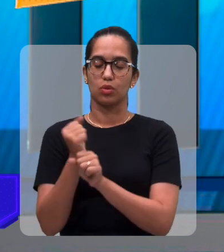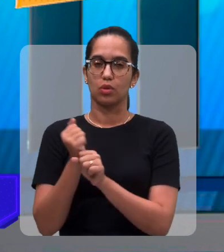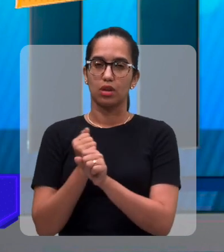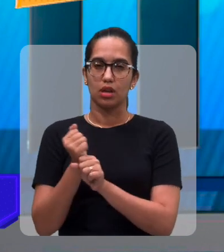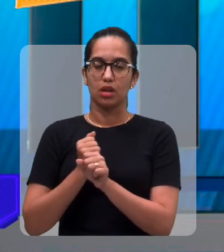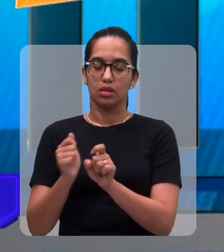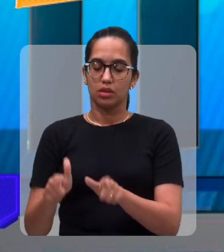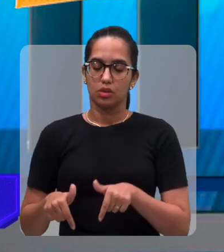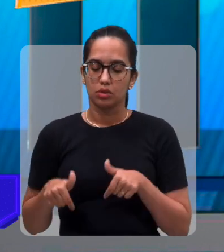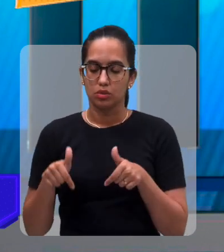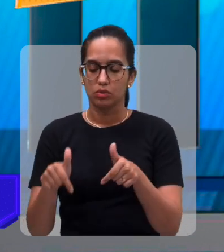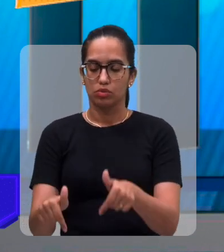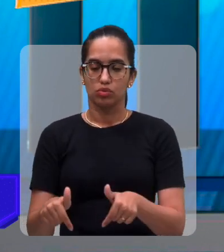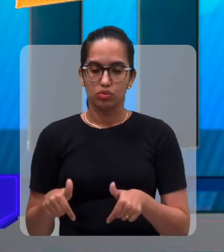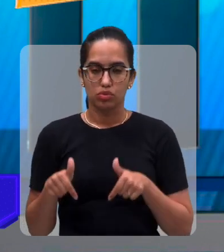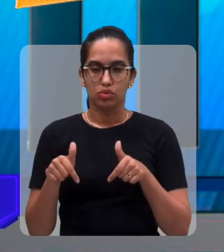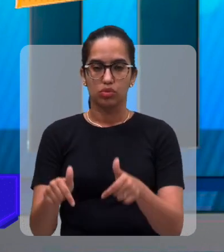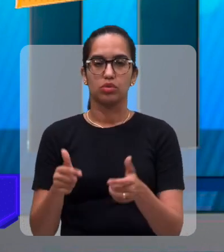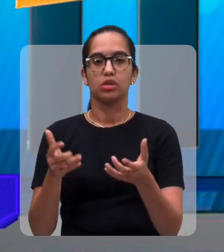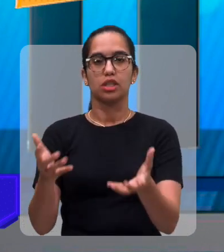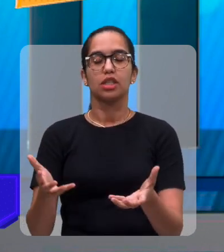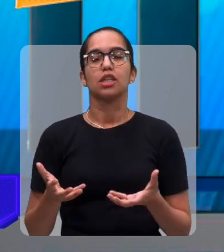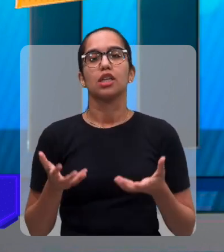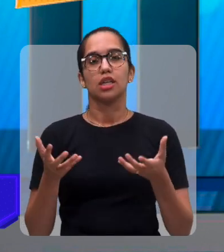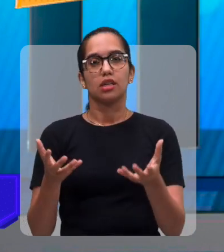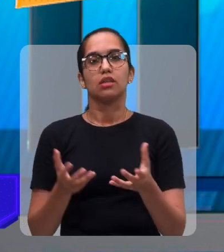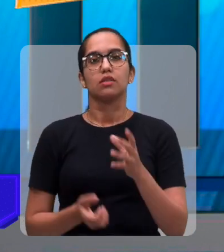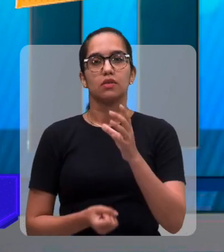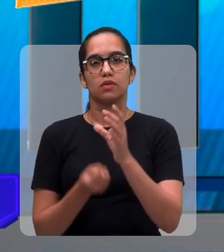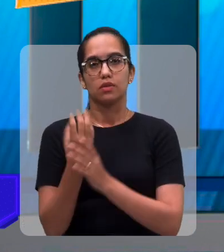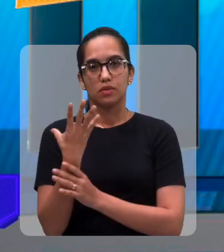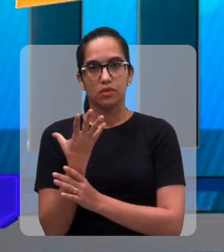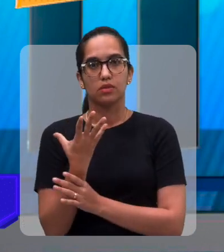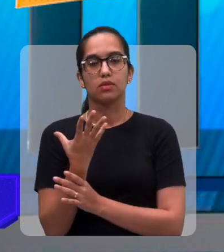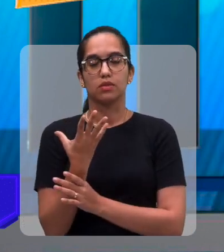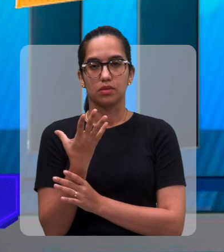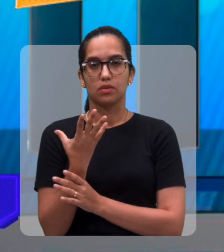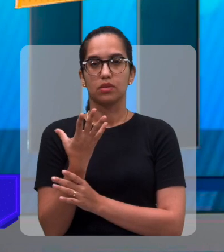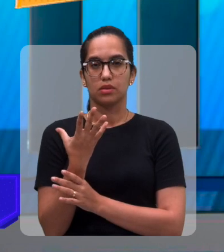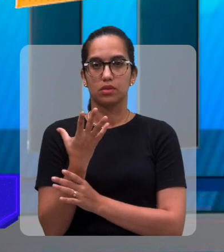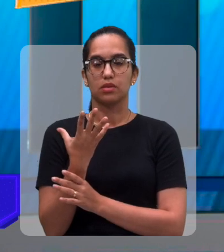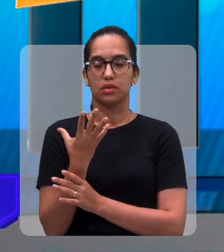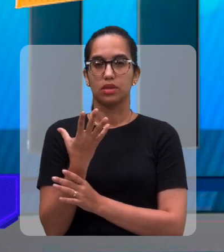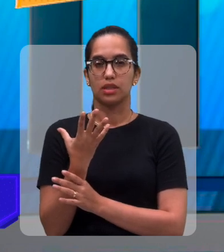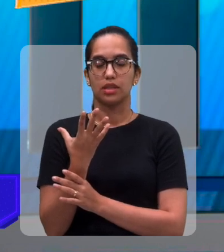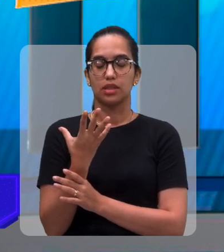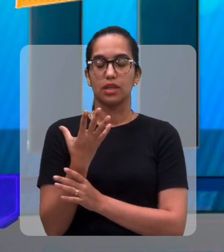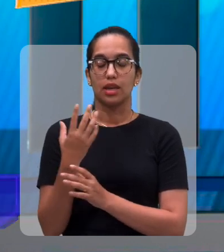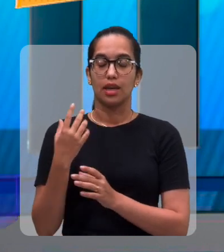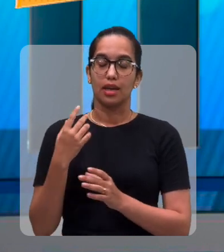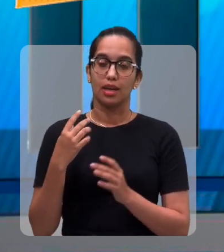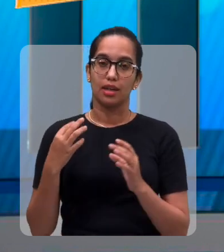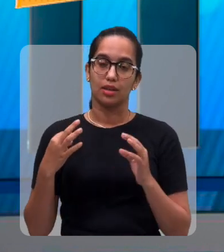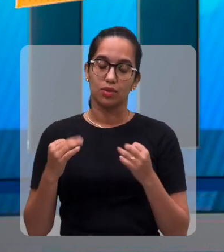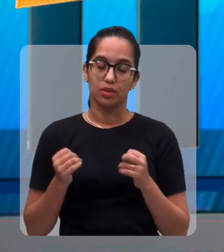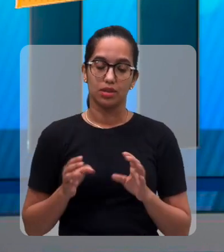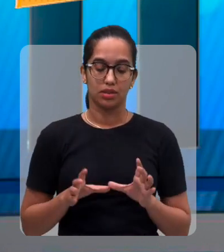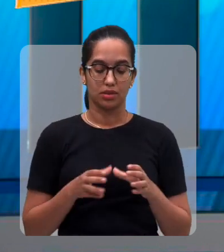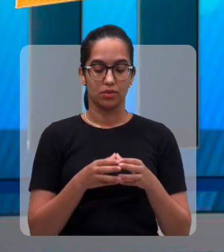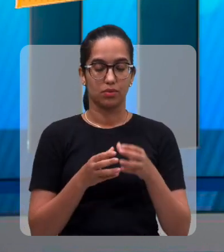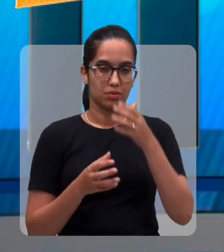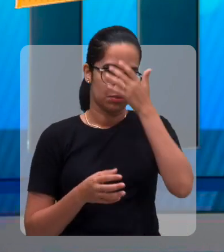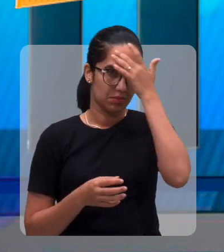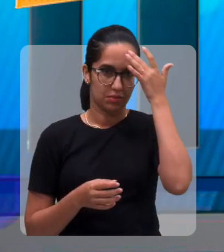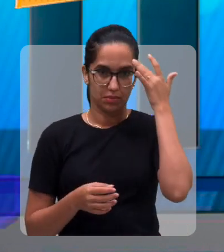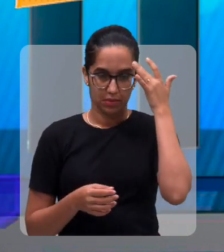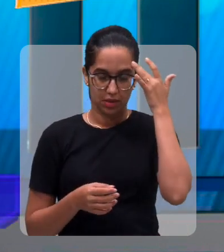todo se esforçando para fazer acontecer a coisa e aí a gente durante esse grupo de pessoas,